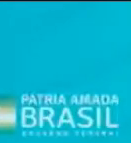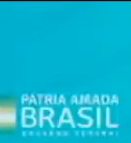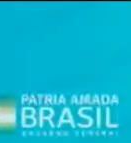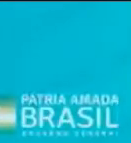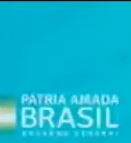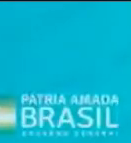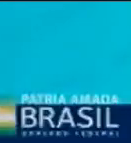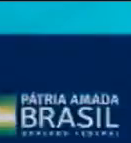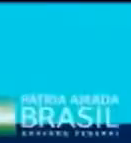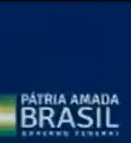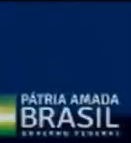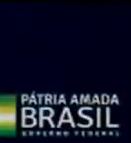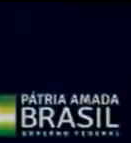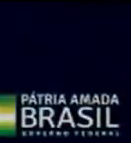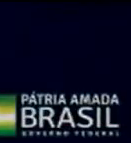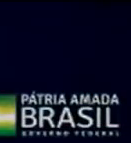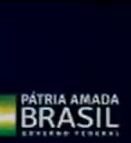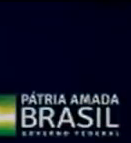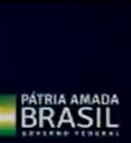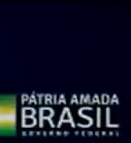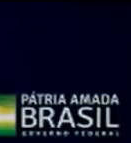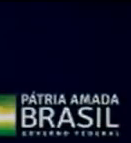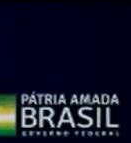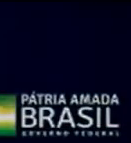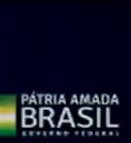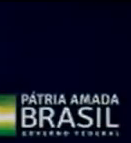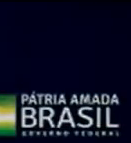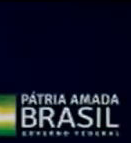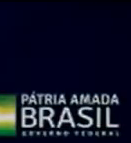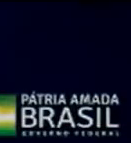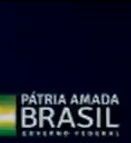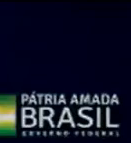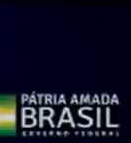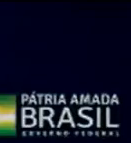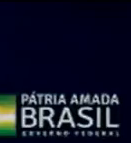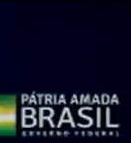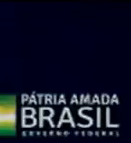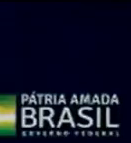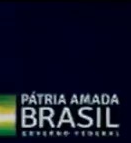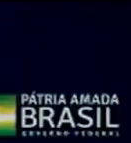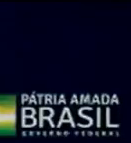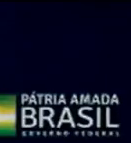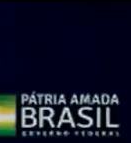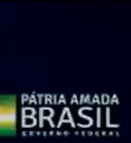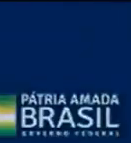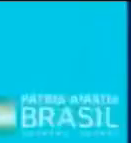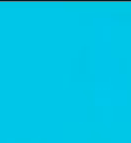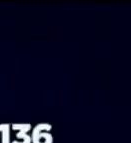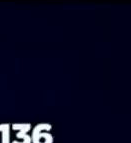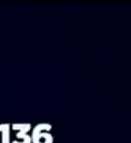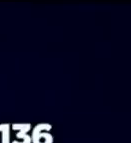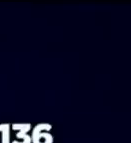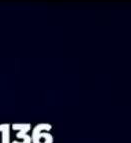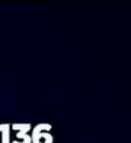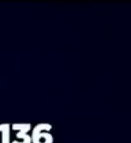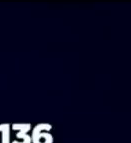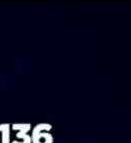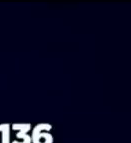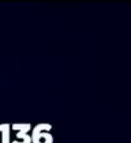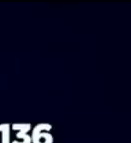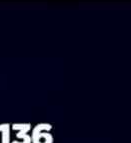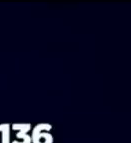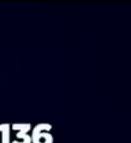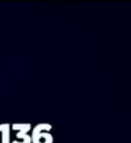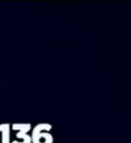por três semanas ou mais, febre, perda de peso e cansaço, procure uma unidade básica de saúde para exames. O SUS